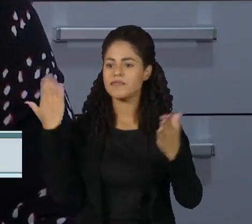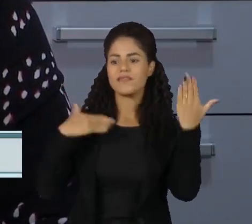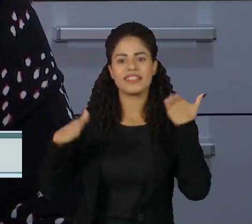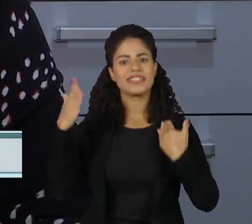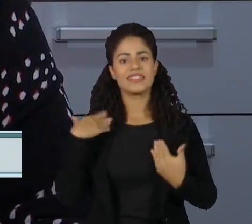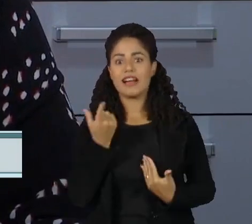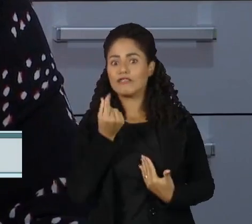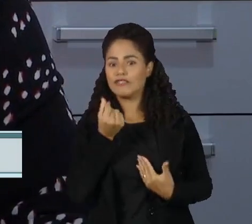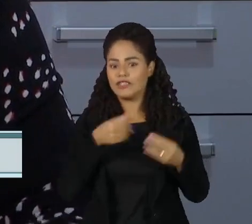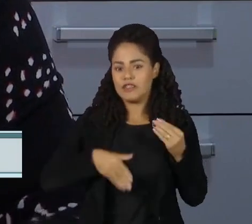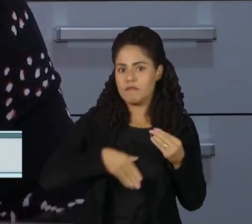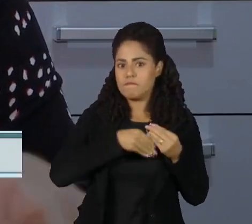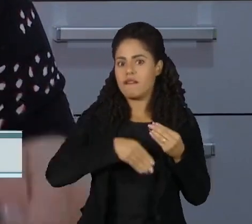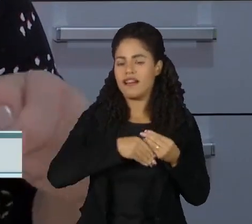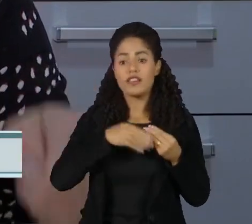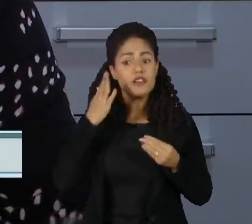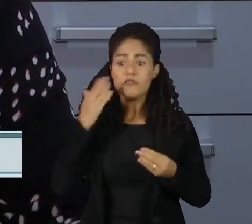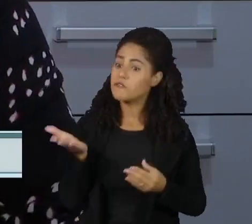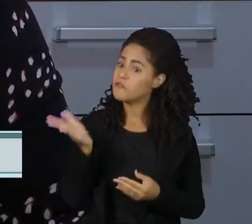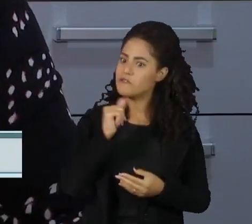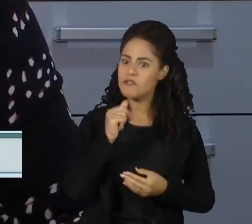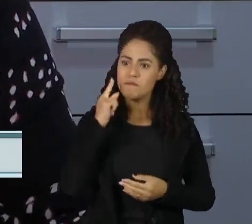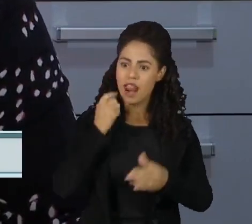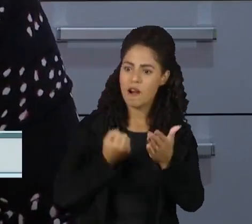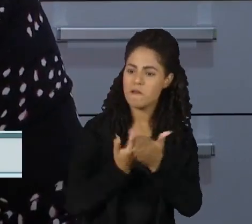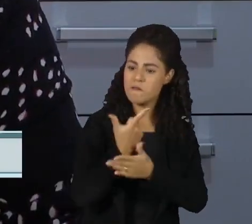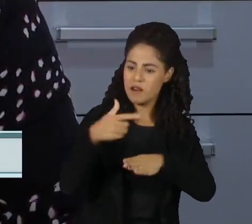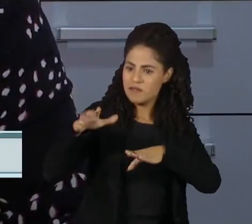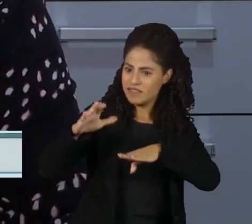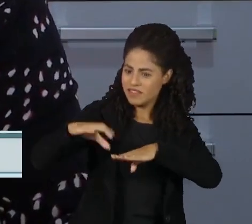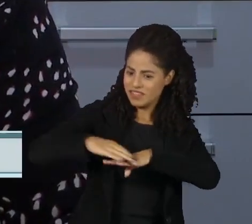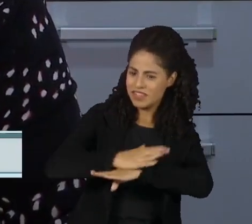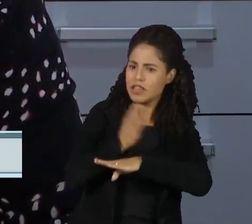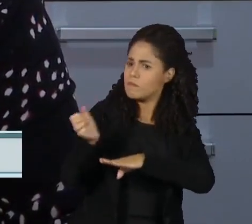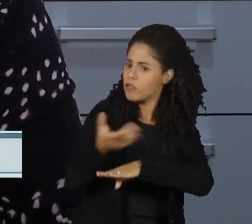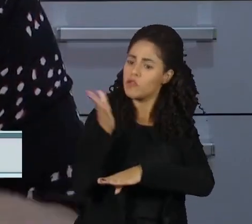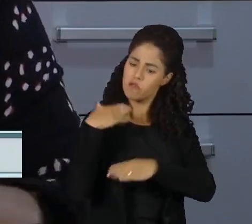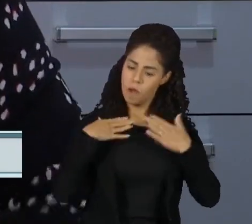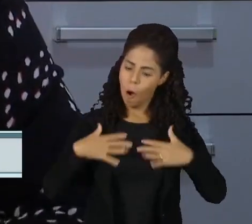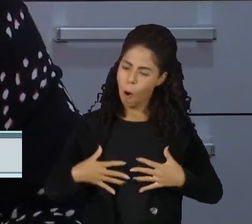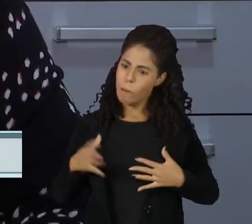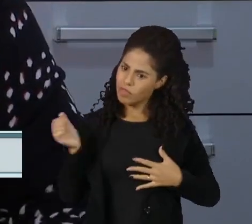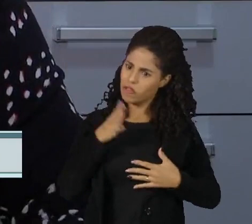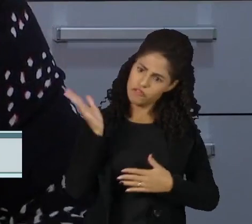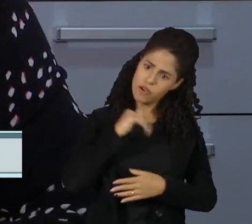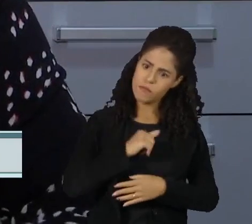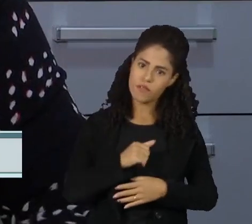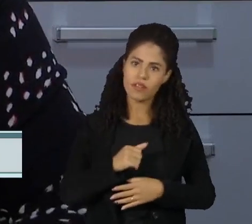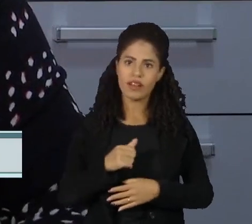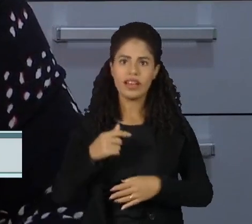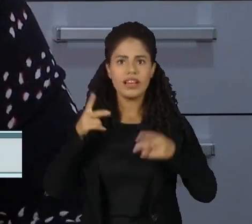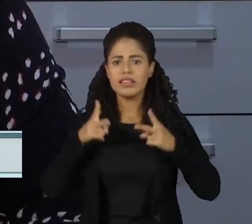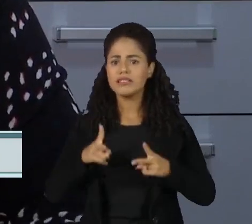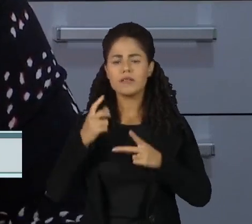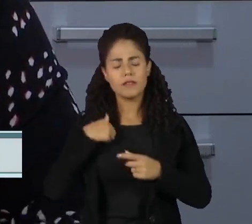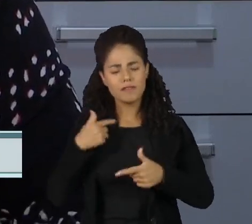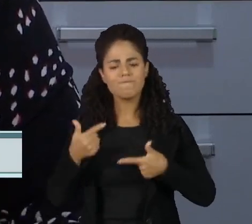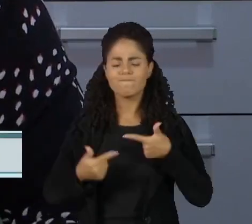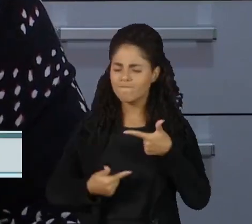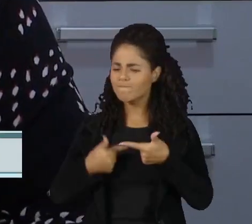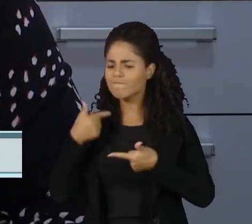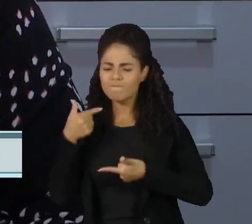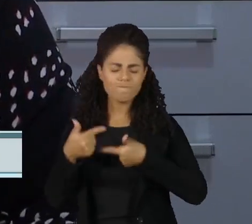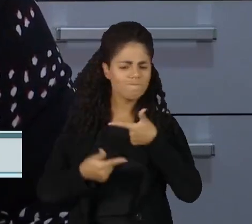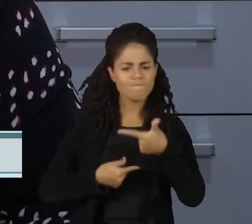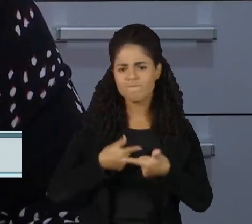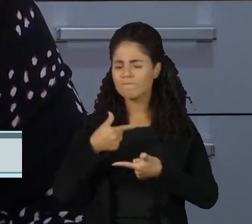dinheirinho a mais. Filha, vamos lá, vamos comprar um sapato novo, vamos comprar uma roupa nova. Então, sempre lutando assim, né? Da